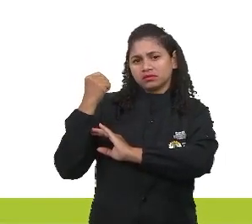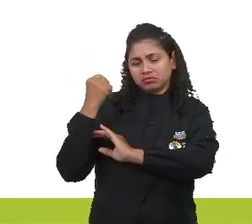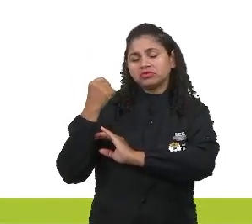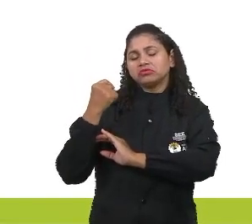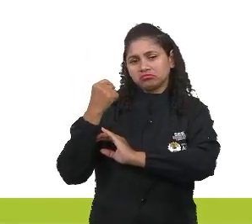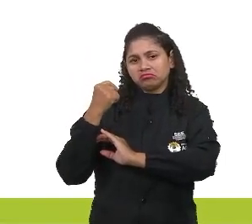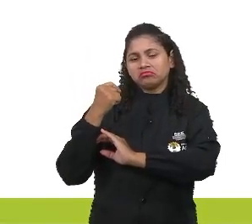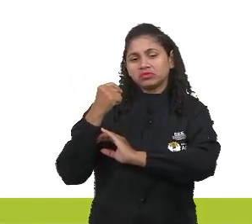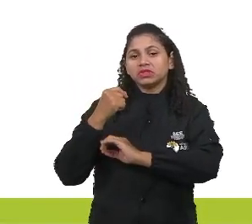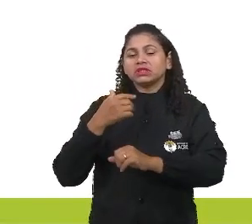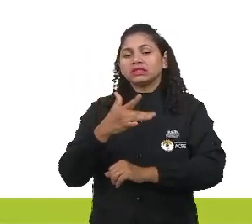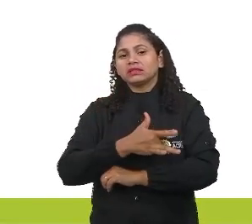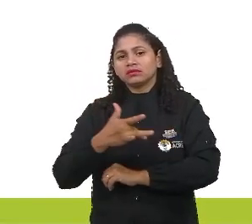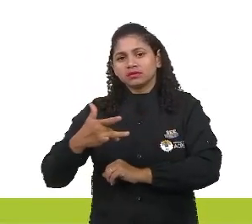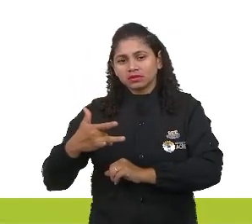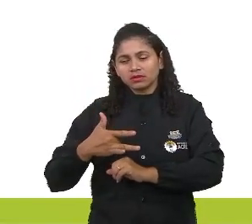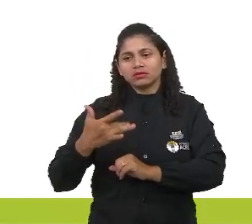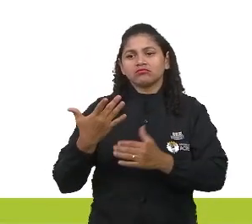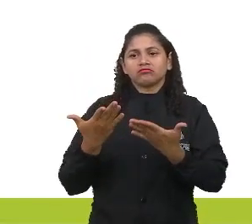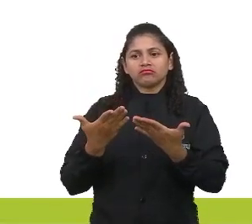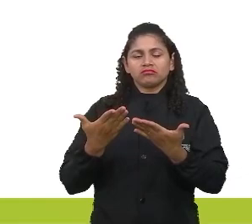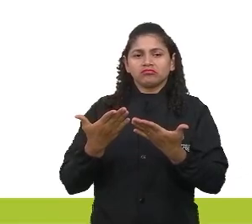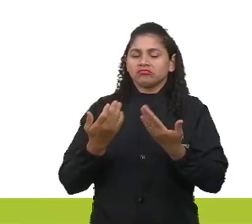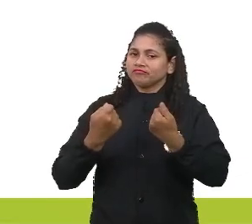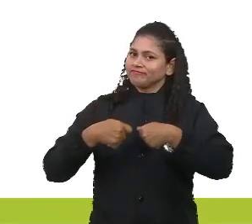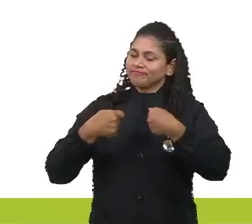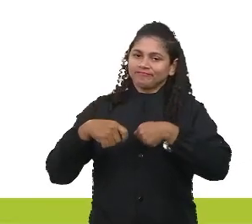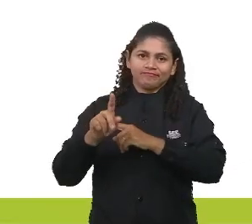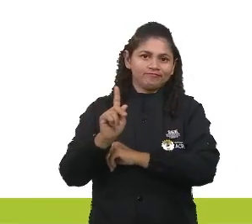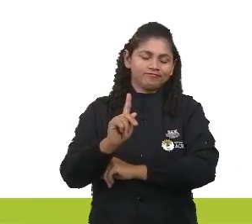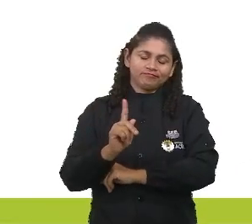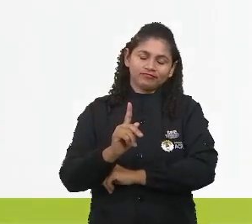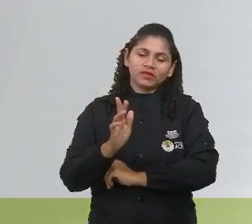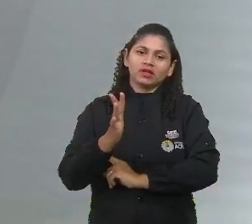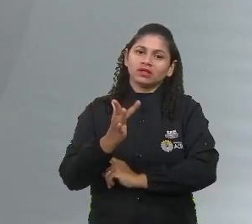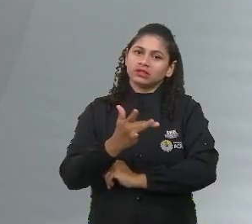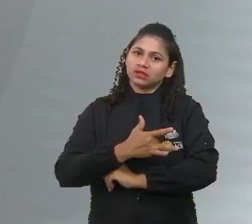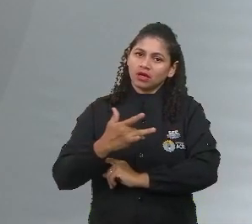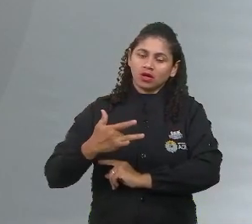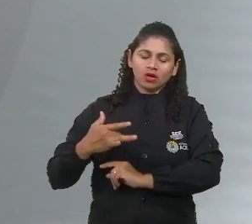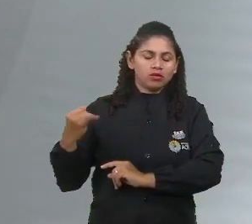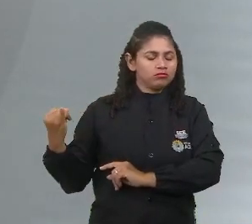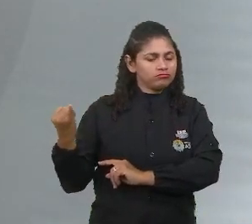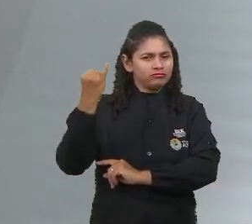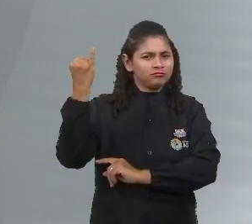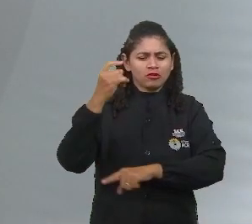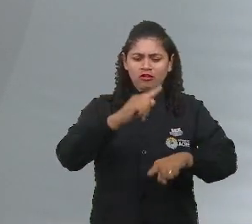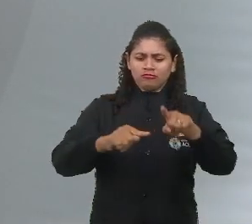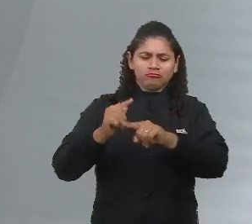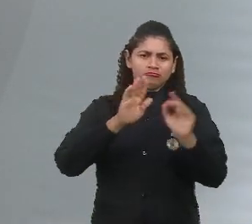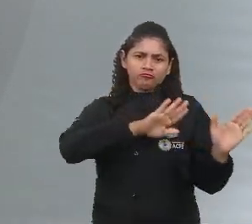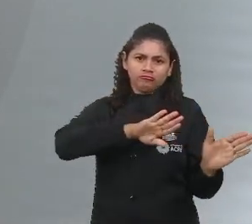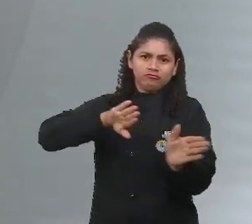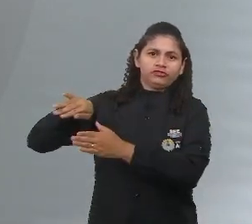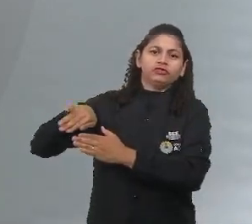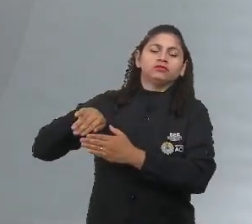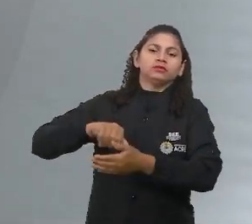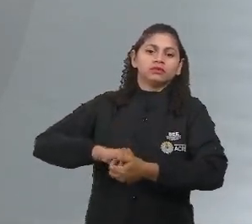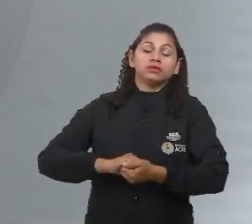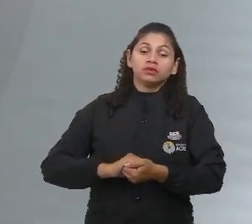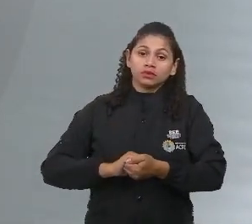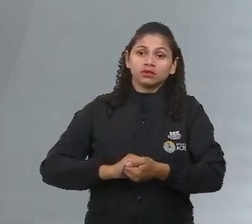seus impactos positivos na prática de atividade física. Não necessariamente. Saúde é o que interessa. O resto não tem pressa. E aí, gabarito B.